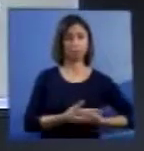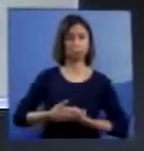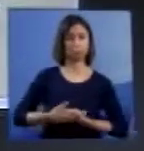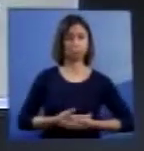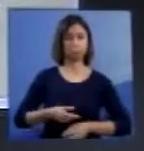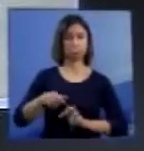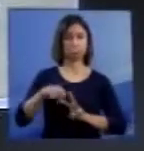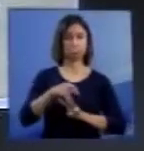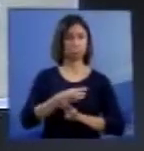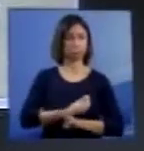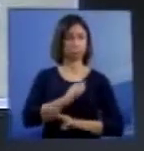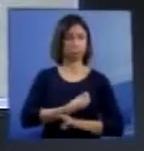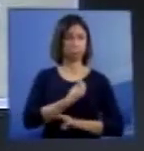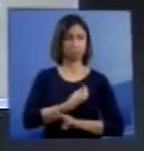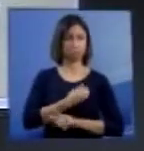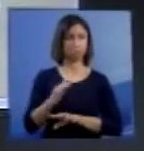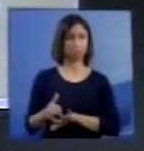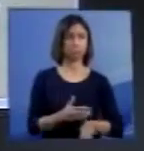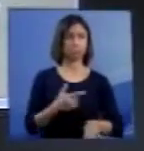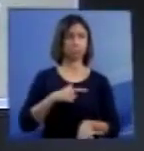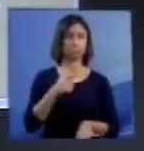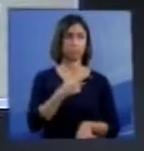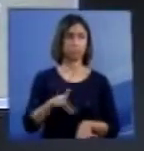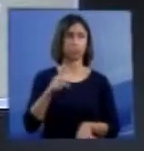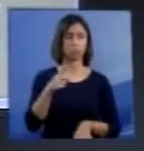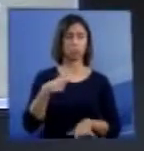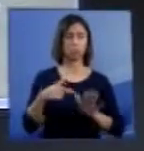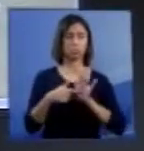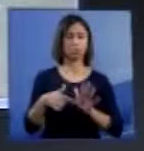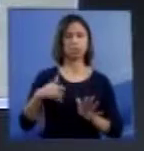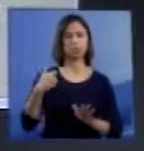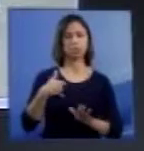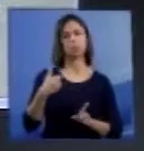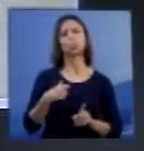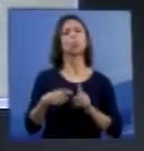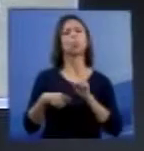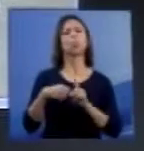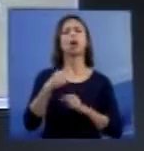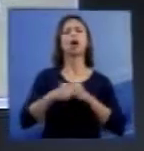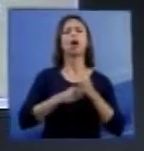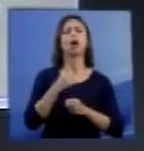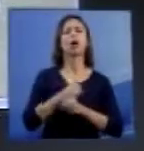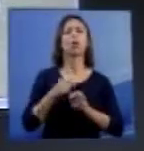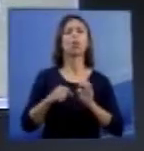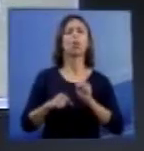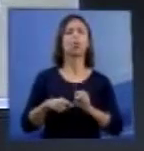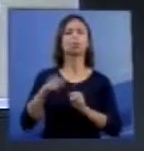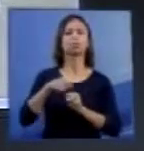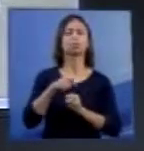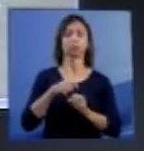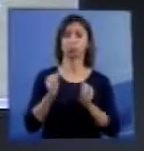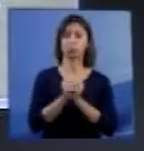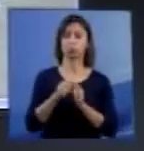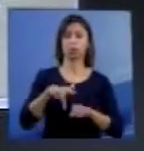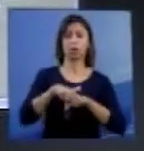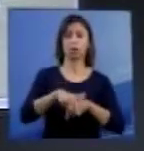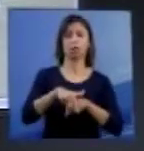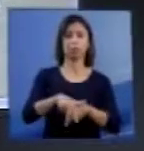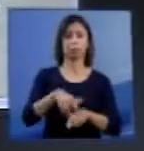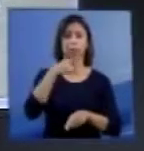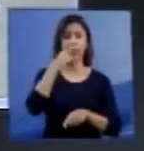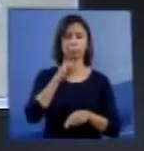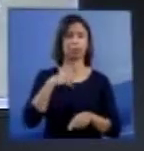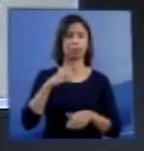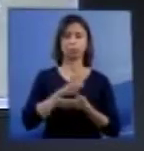E essa outra aqui, que é essa criança que sobreviveu um ano e oito meses, está no cavalo com seu pai. Não tem nenhum